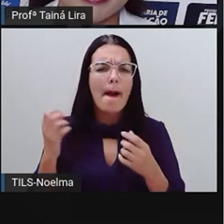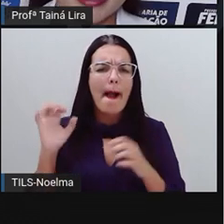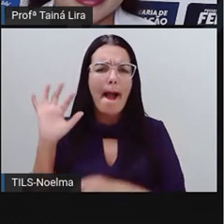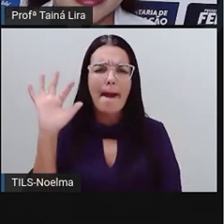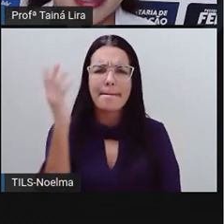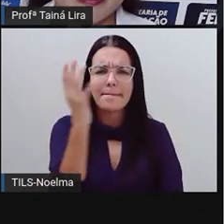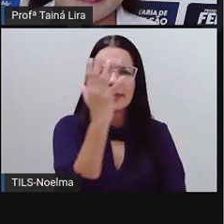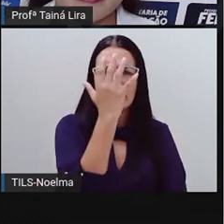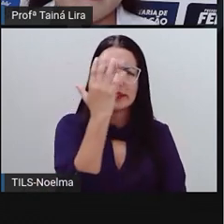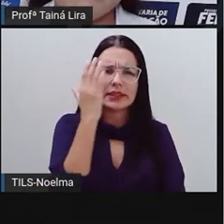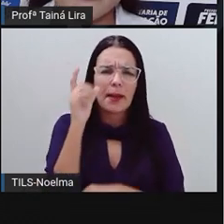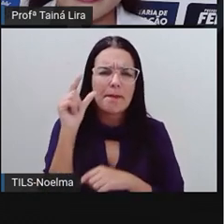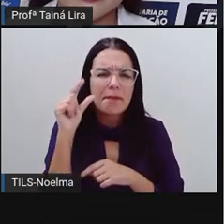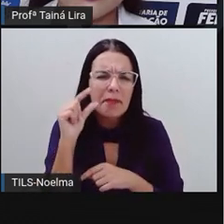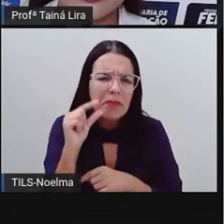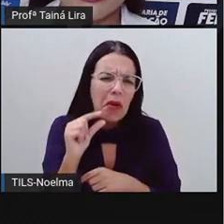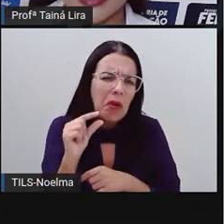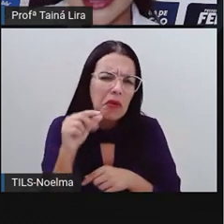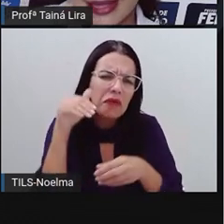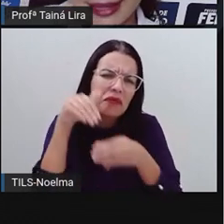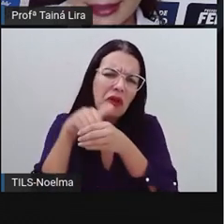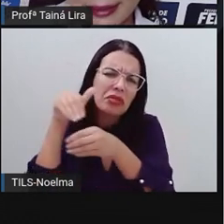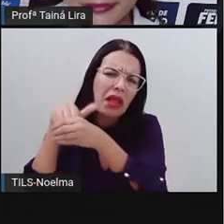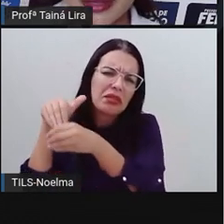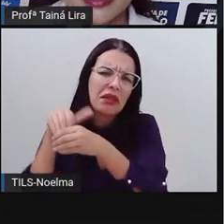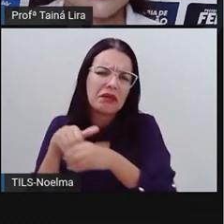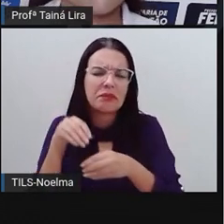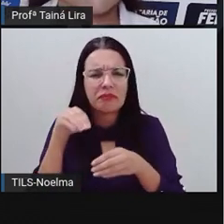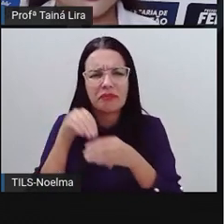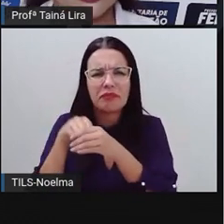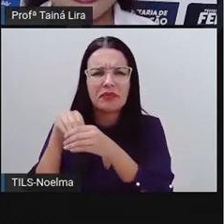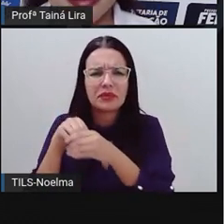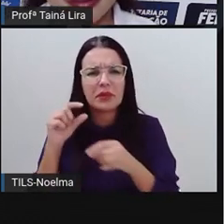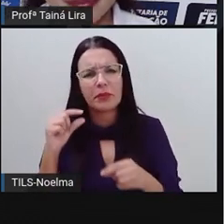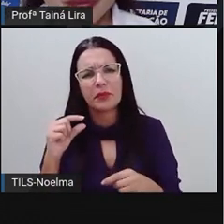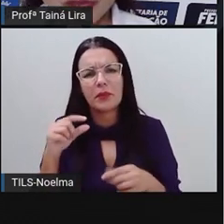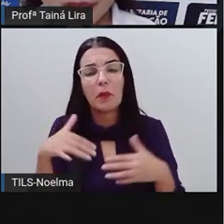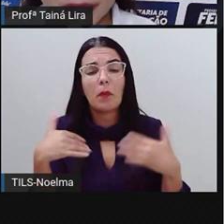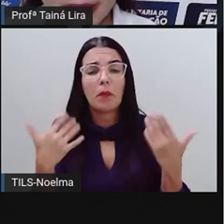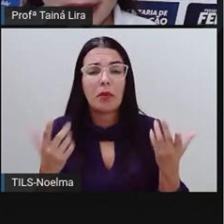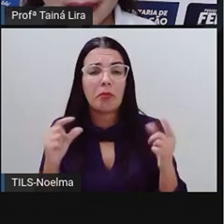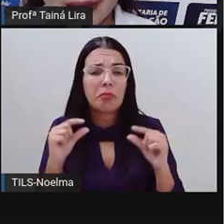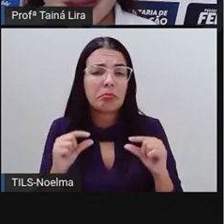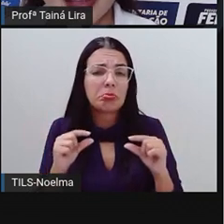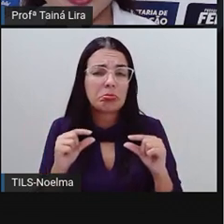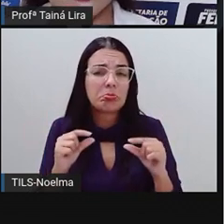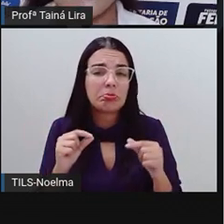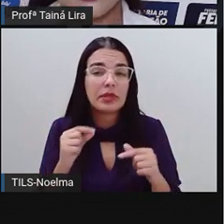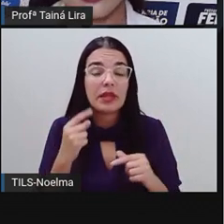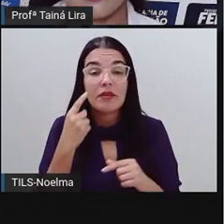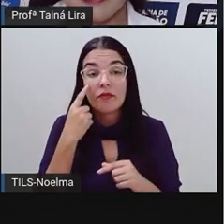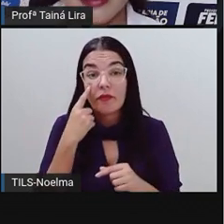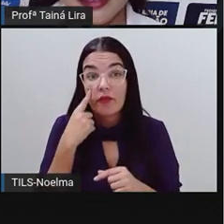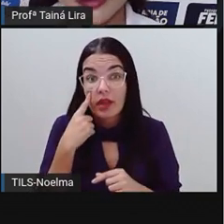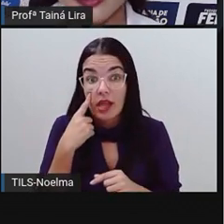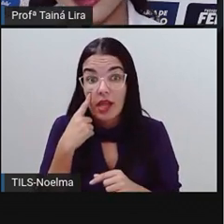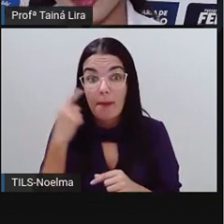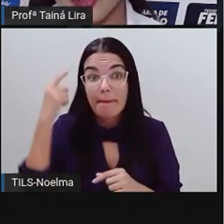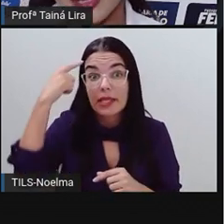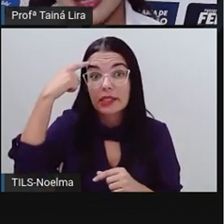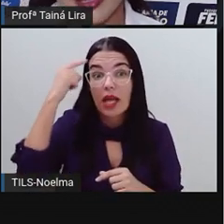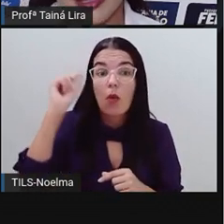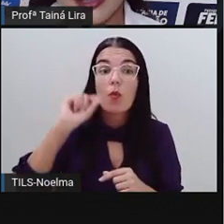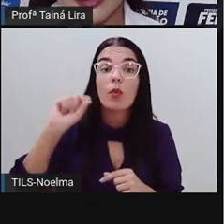ano, a planta menos votada? Então, quando a gente fala menos votada, a gente vai ter que pensar o